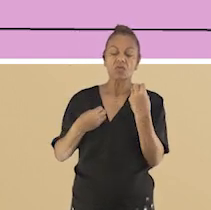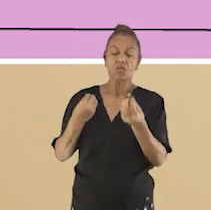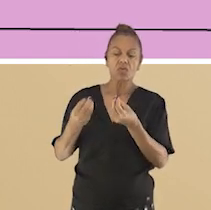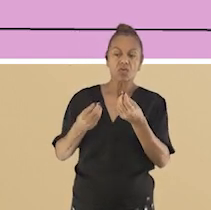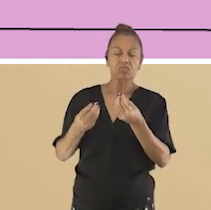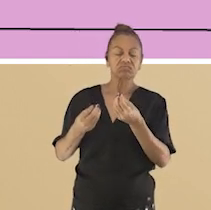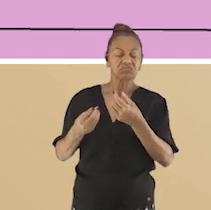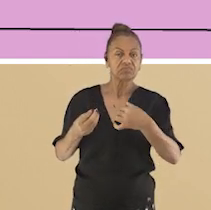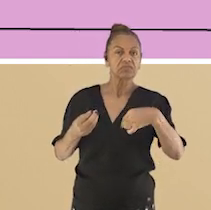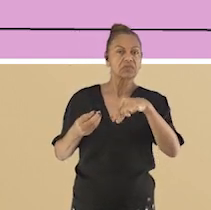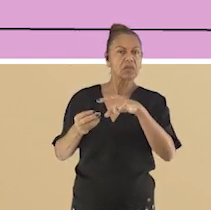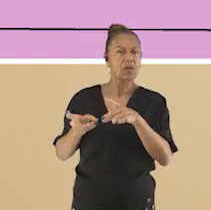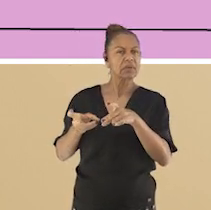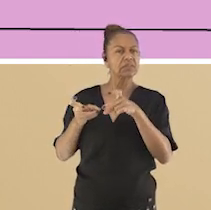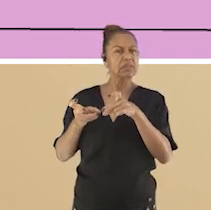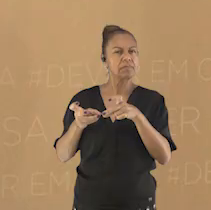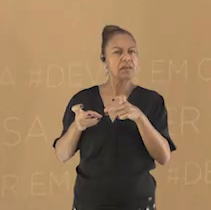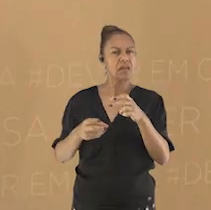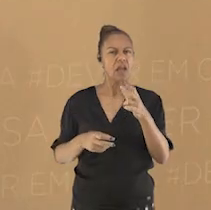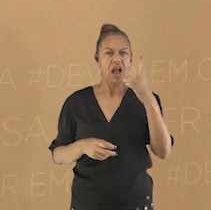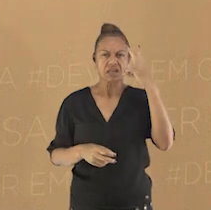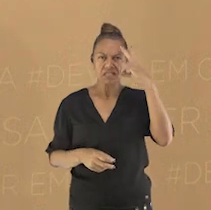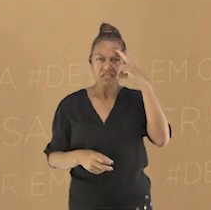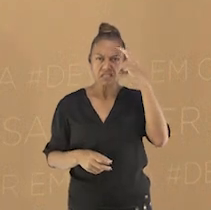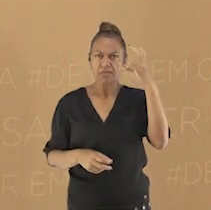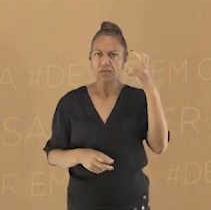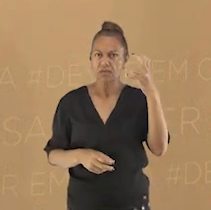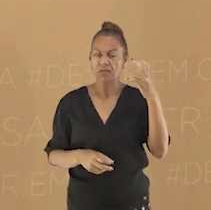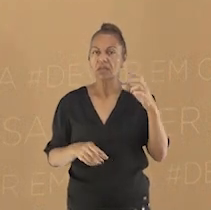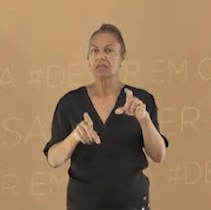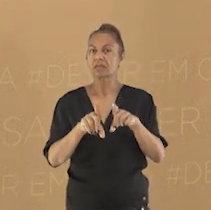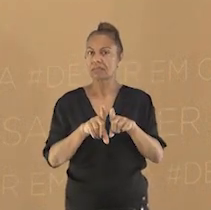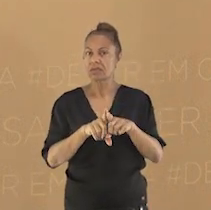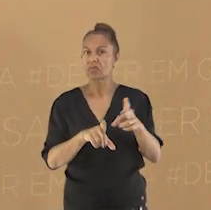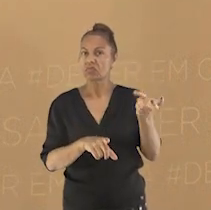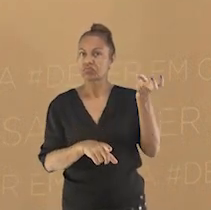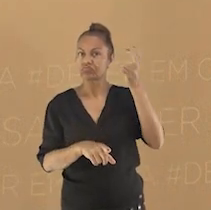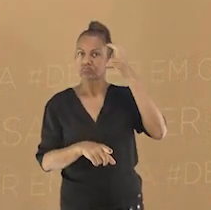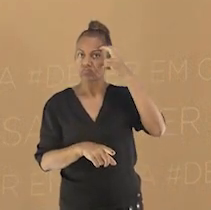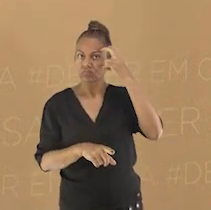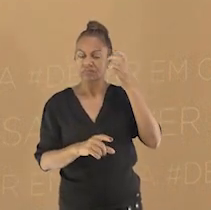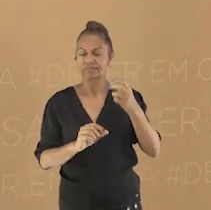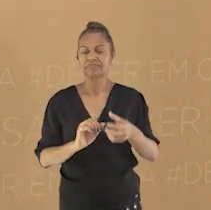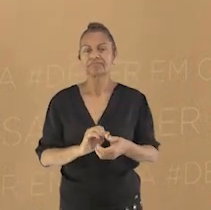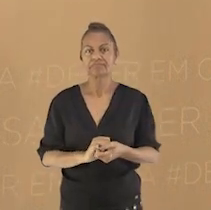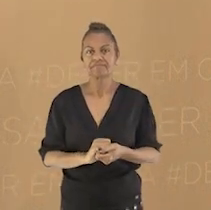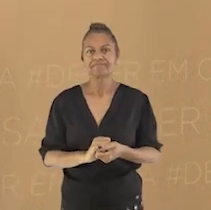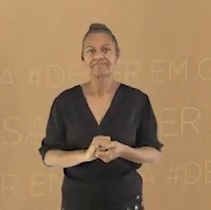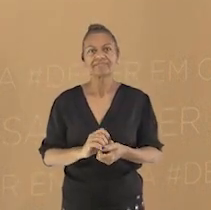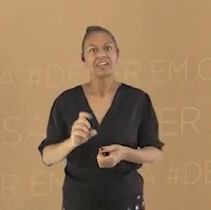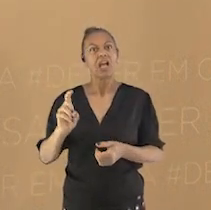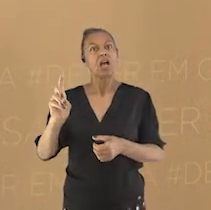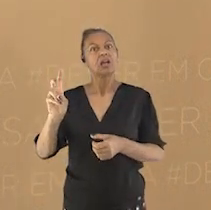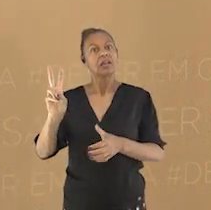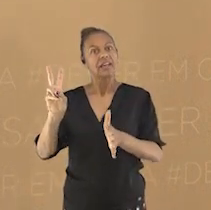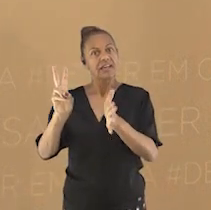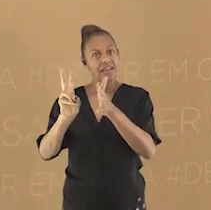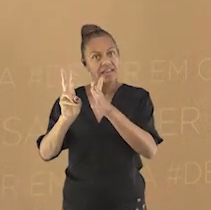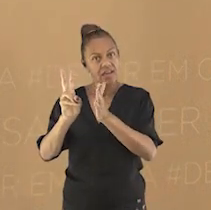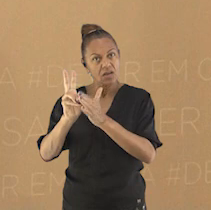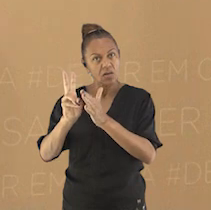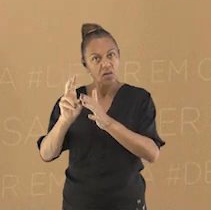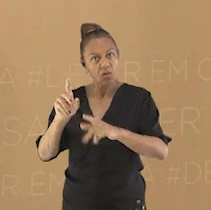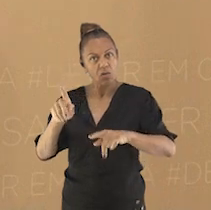sua sabedoria e cultura. Conhecer as expressões religiosas dos povos indígenas permite compreender melhor